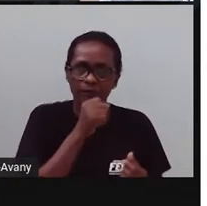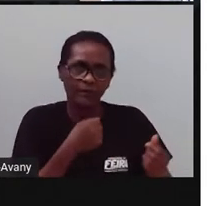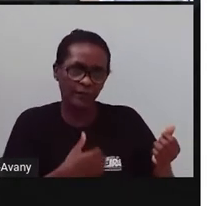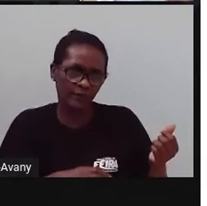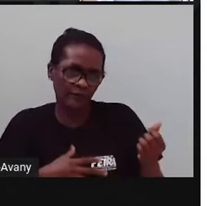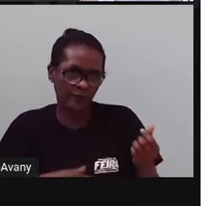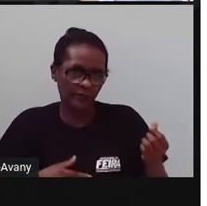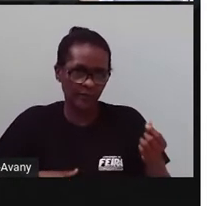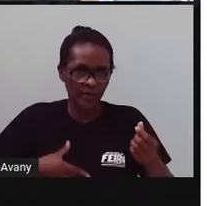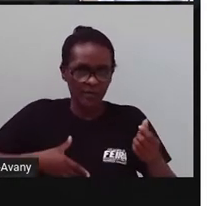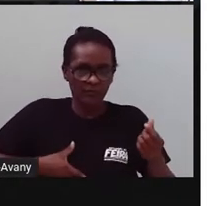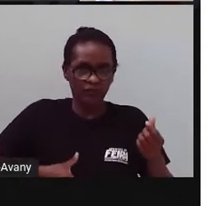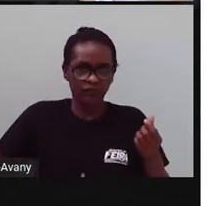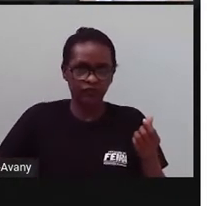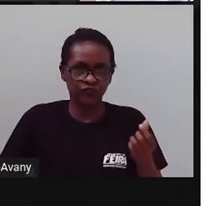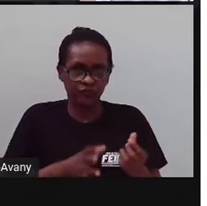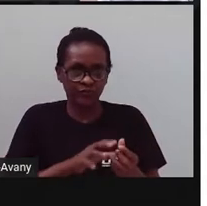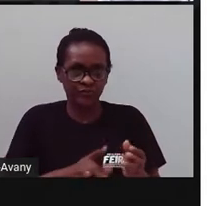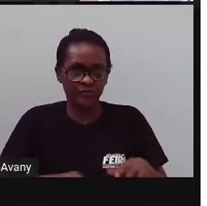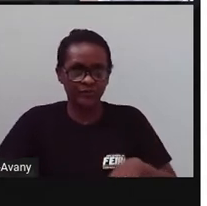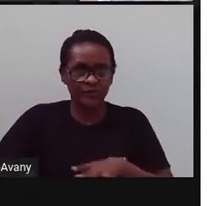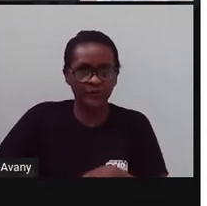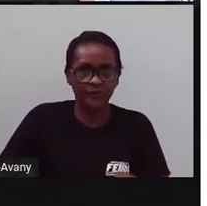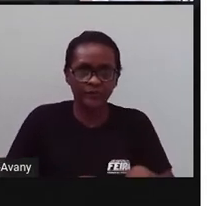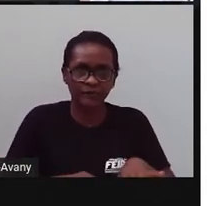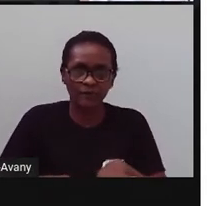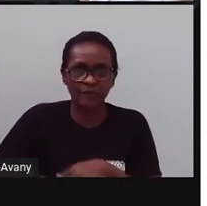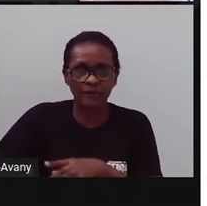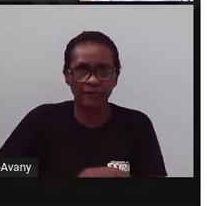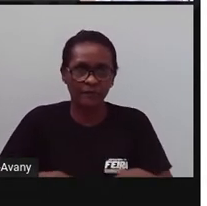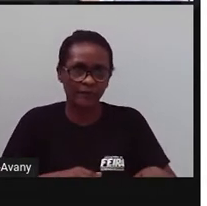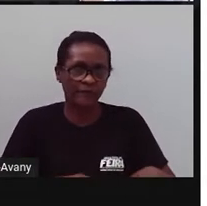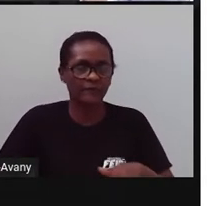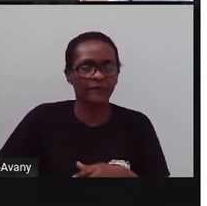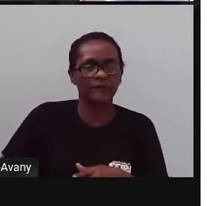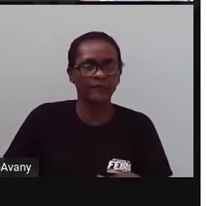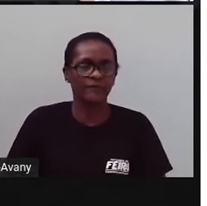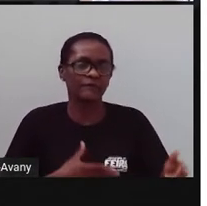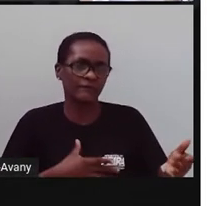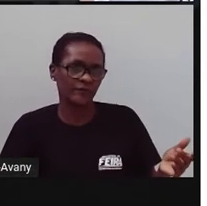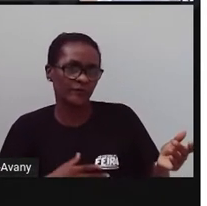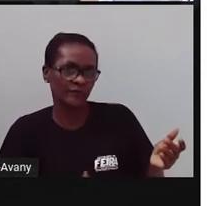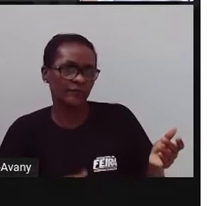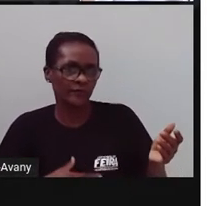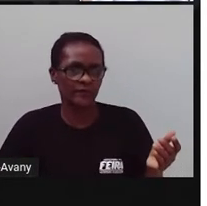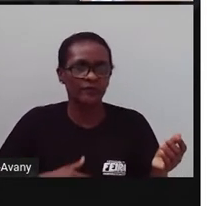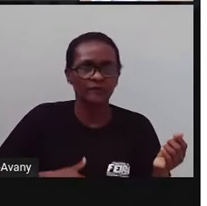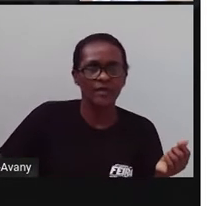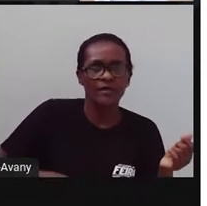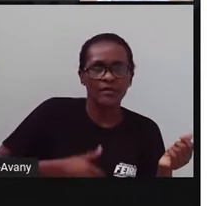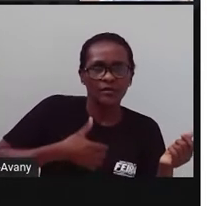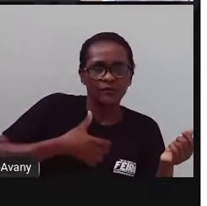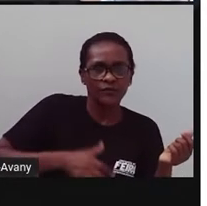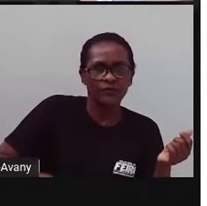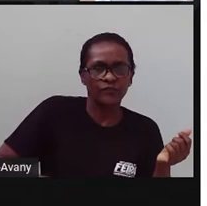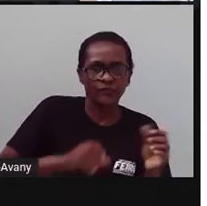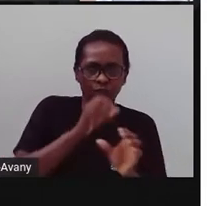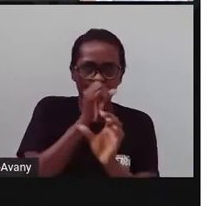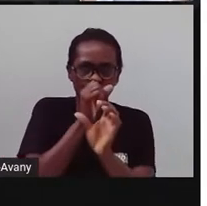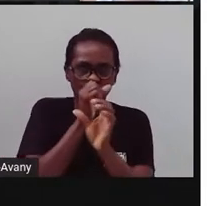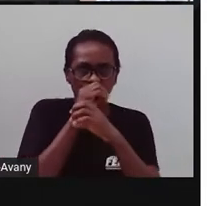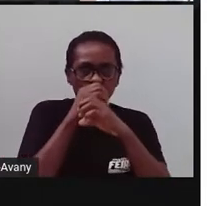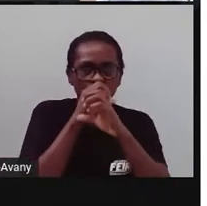tem bandas locais, né? Que também são extremamente importantes para a nossa cidade, Cantores, dançarinos,